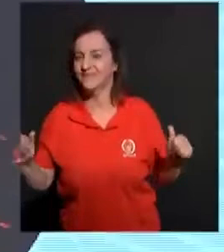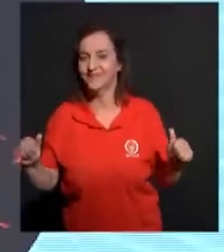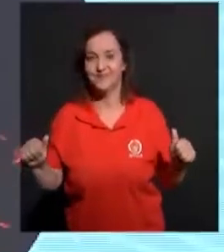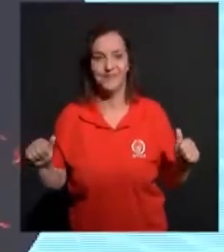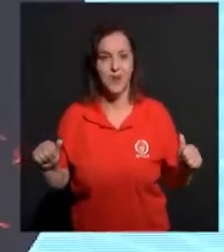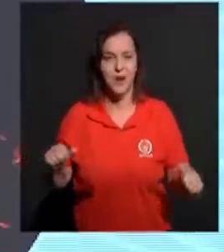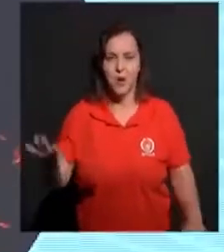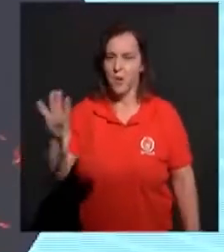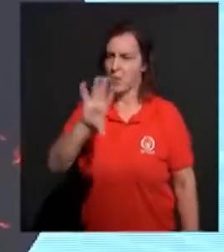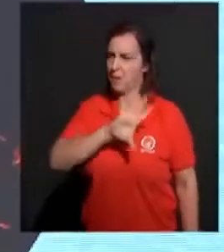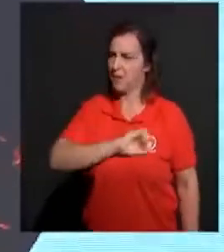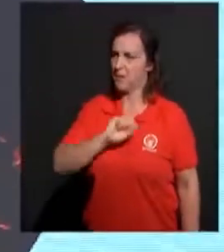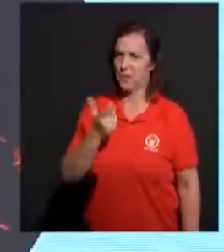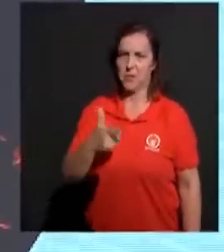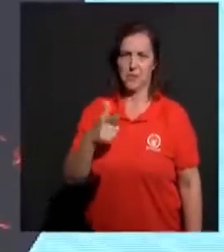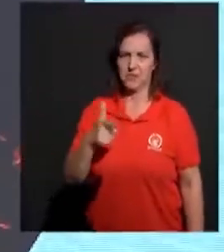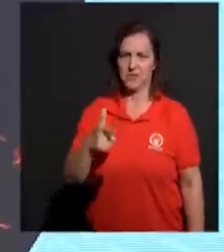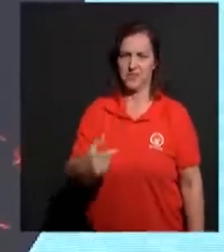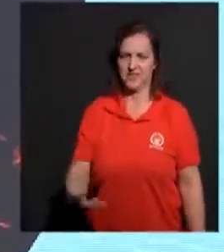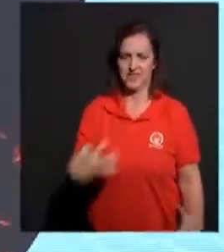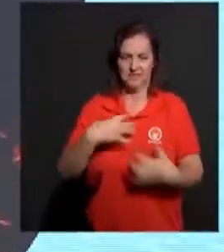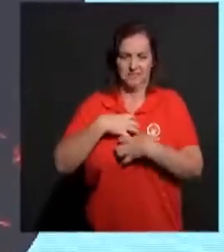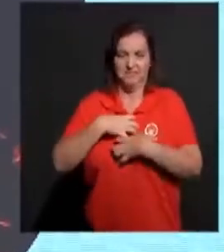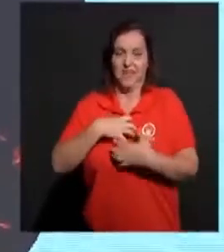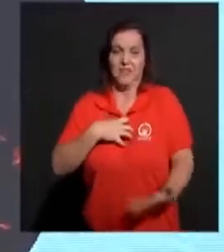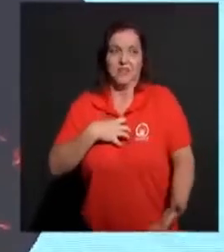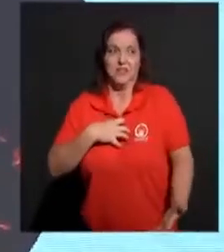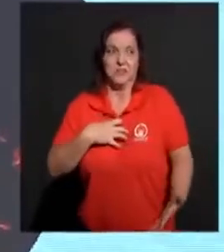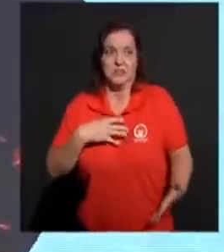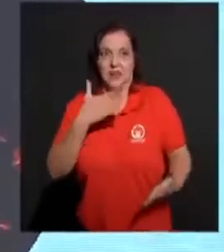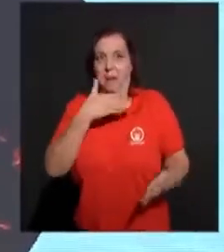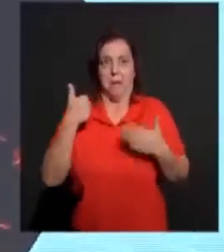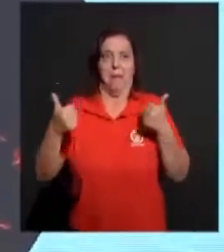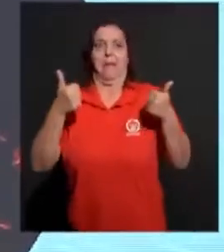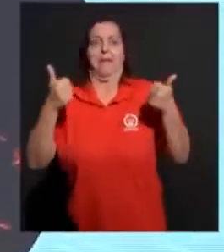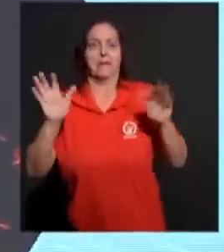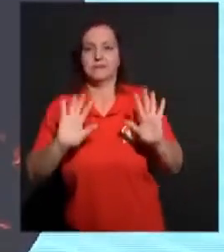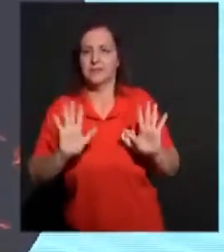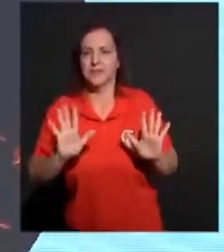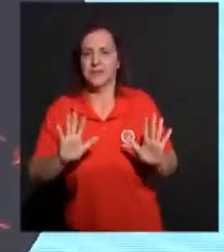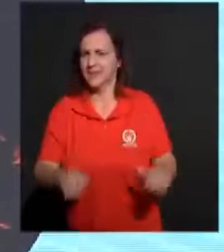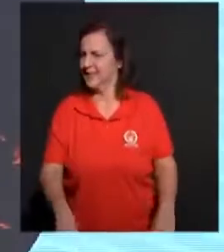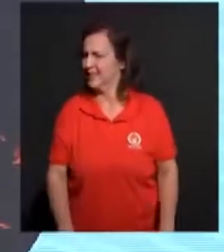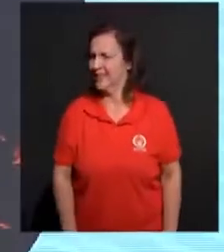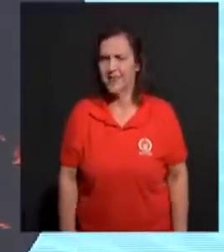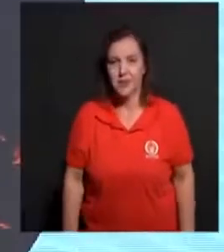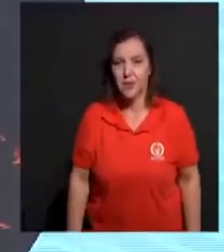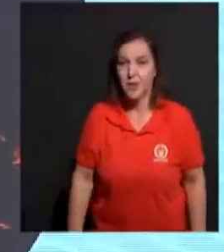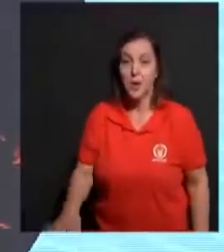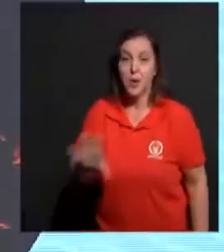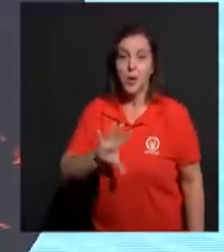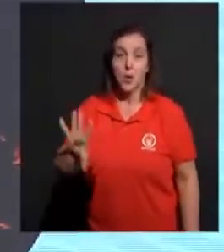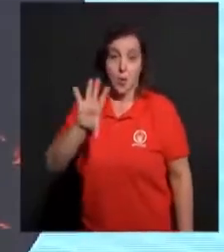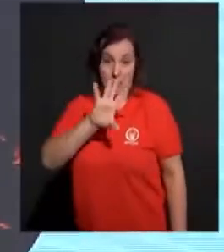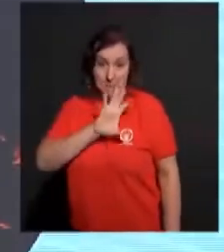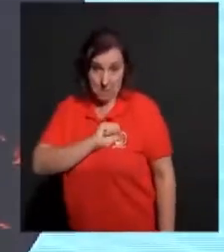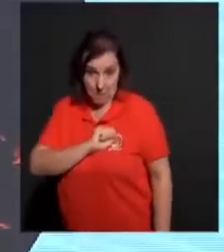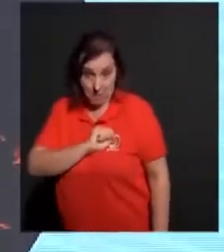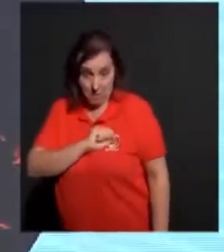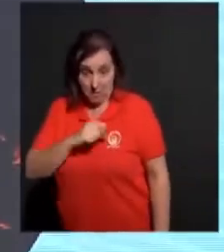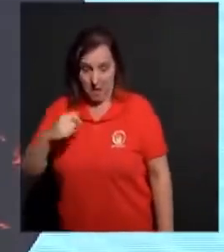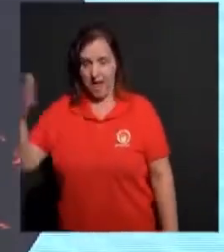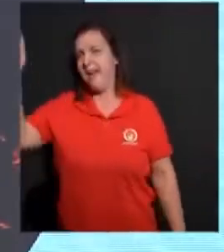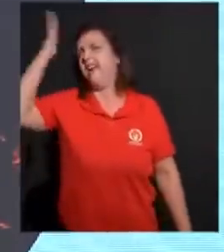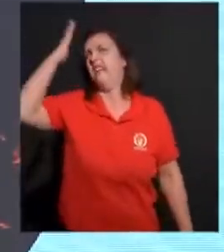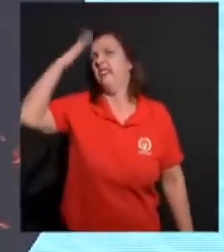Trazendo ostentação. Não, não. O amor, ele não se ensobebece. Ele não é arrogante. Eu